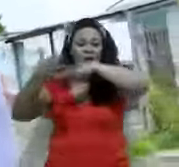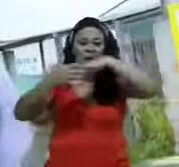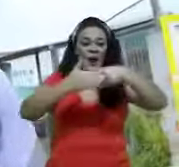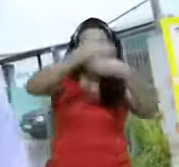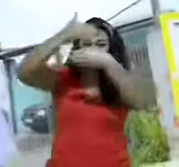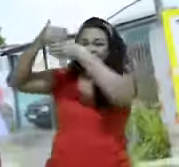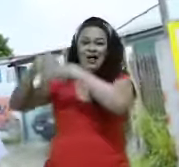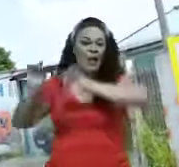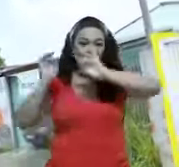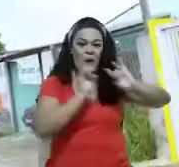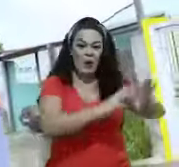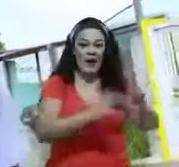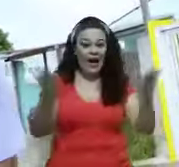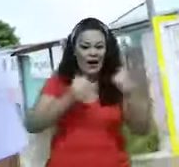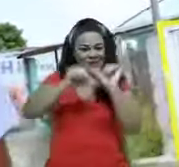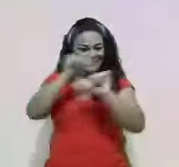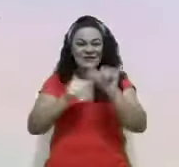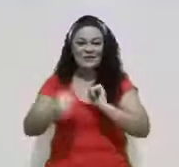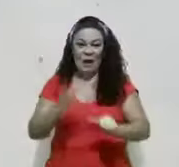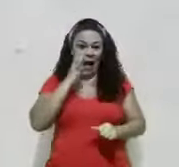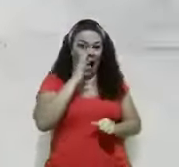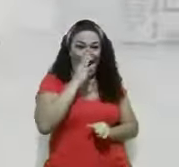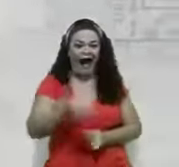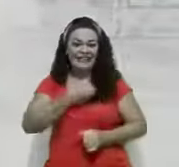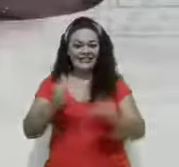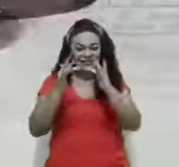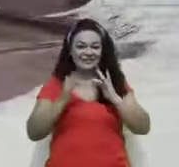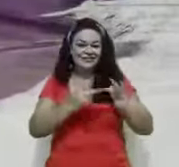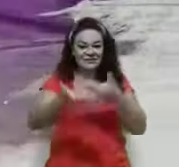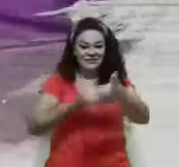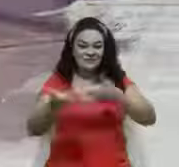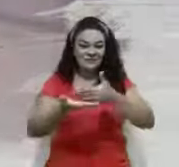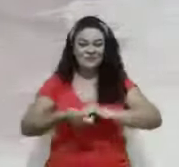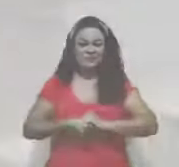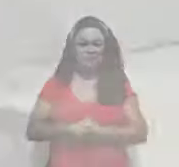muros abandonados em espaços de convivência e admiração? Música